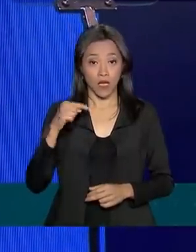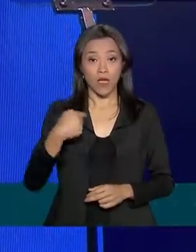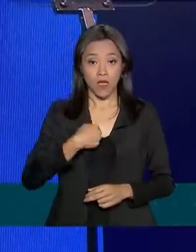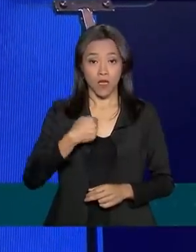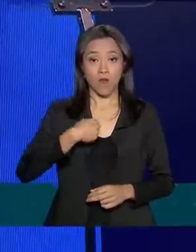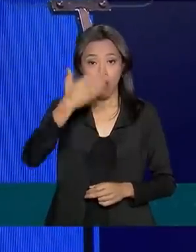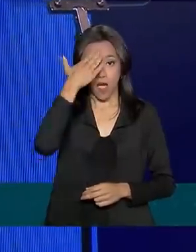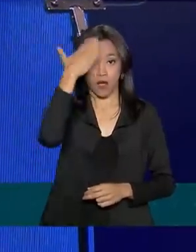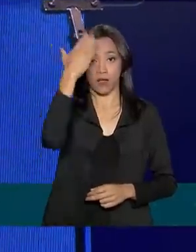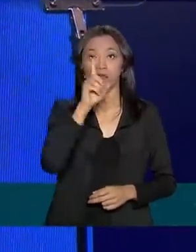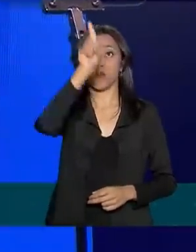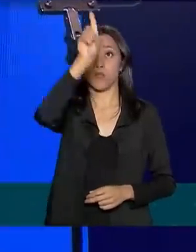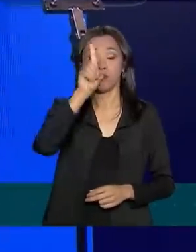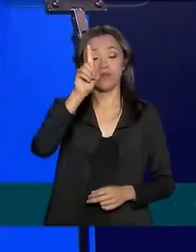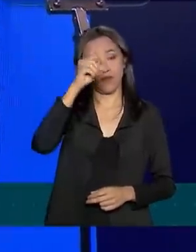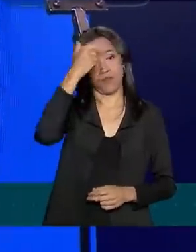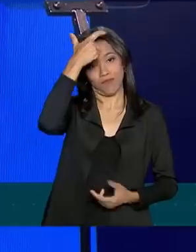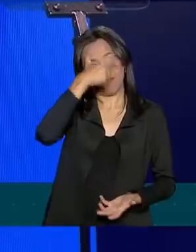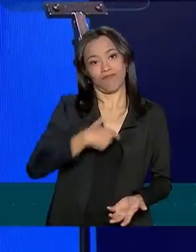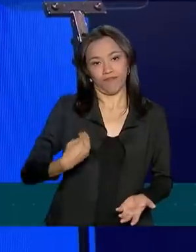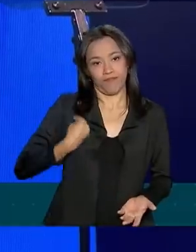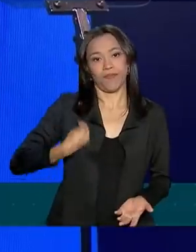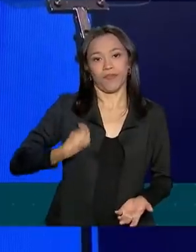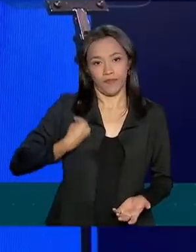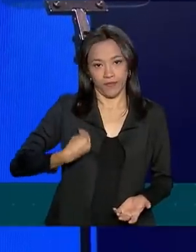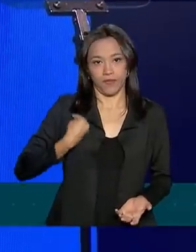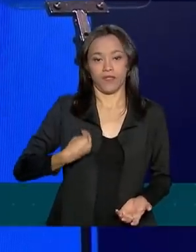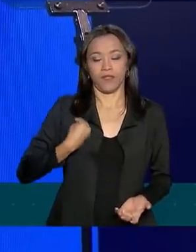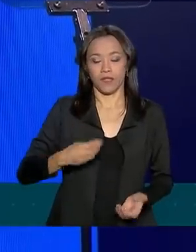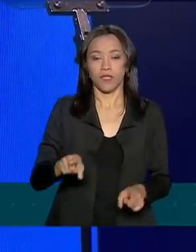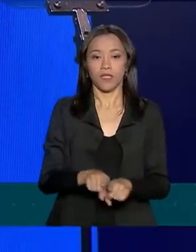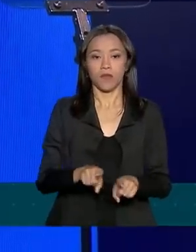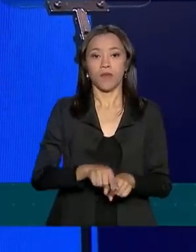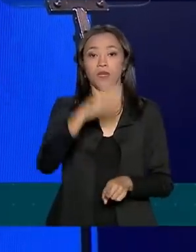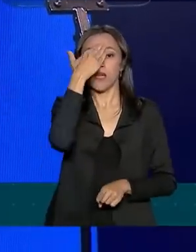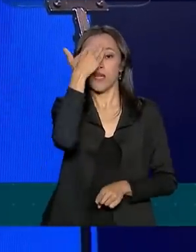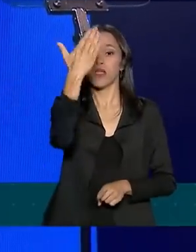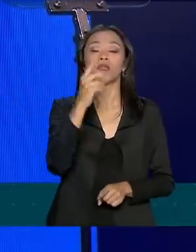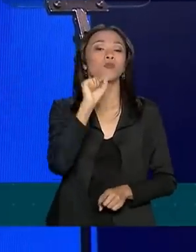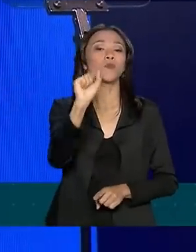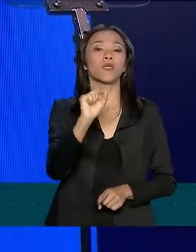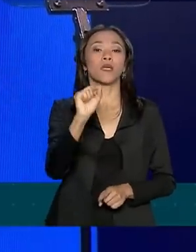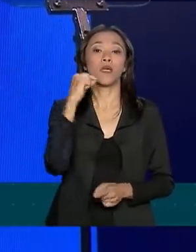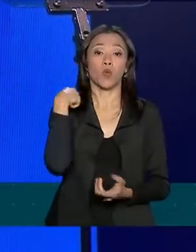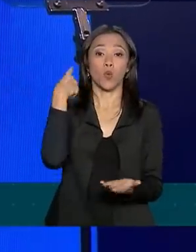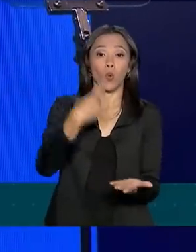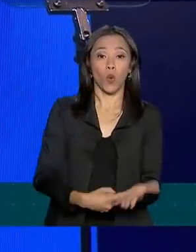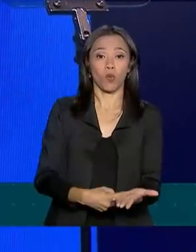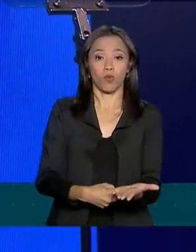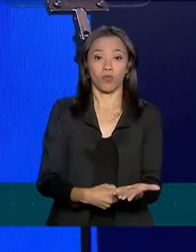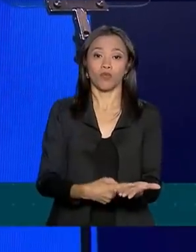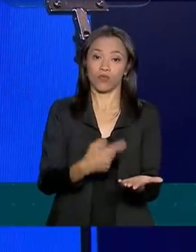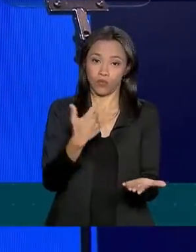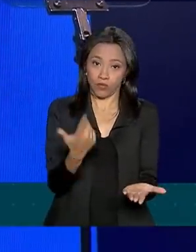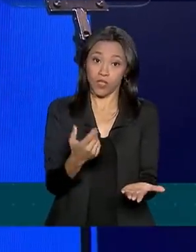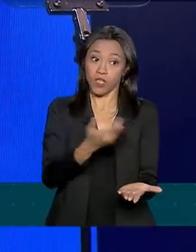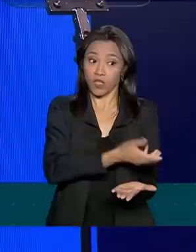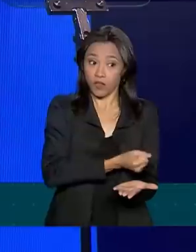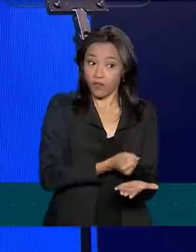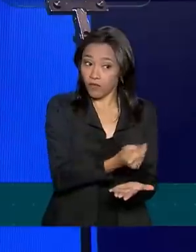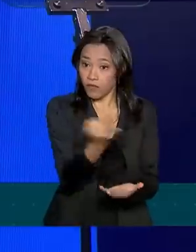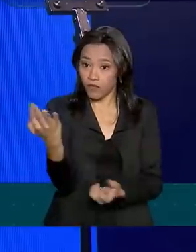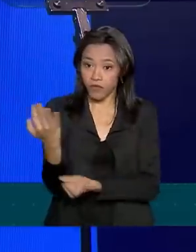a Deus por estar vivo e agradeço pela missão que me deu pelas mãos de muitos dos senhores